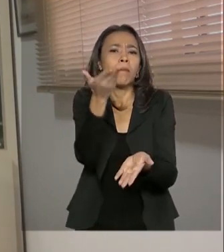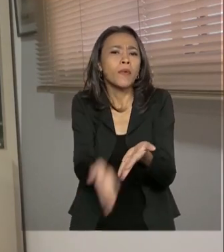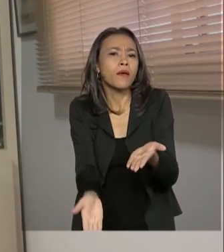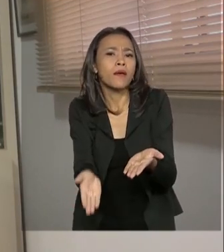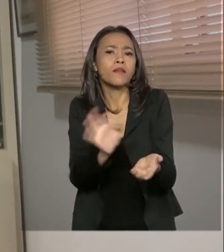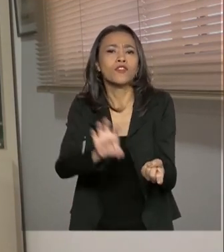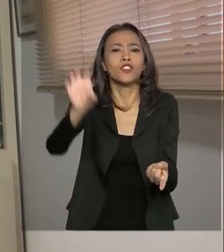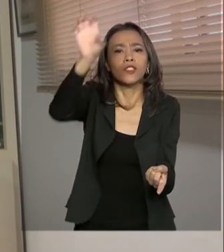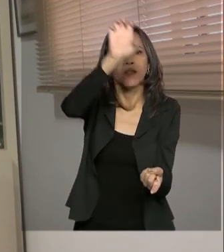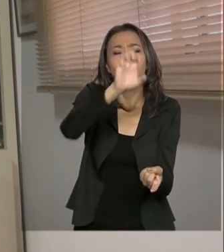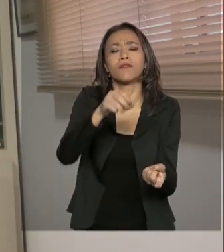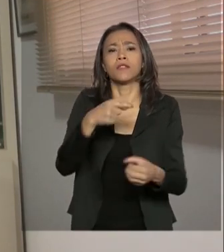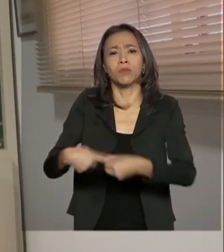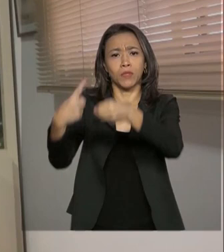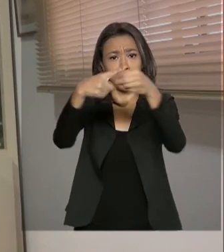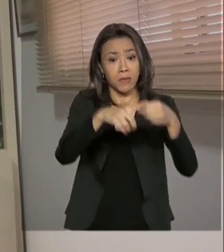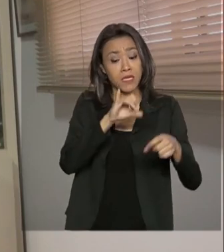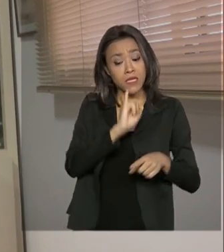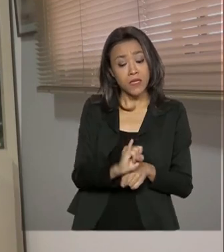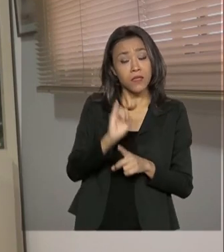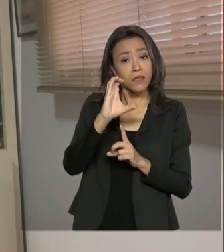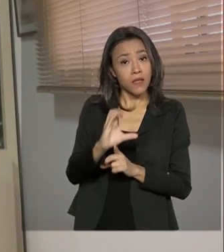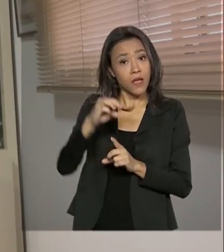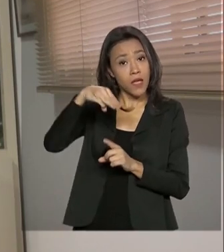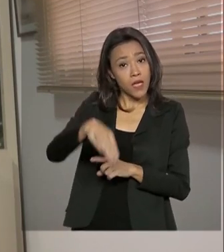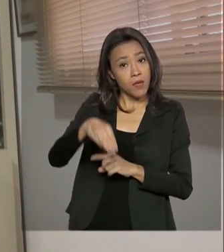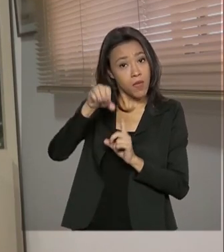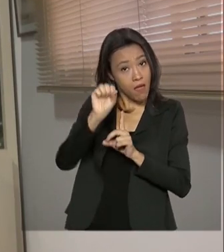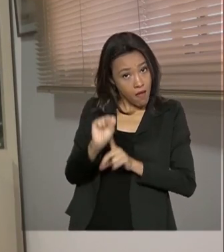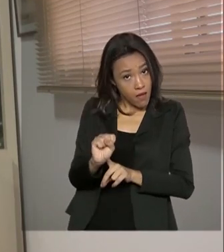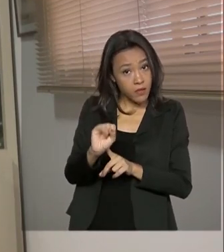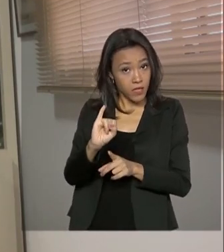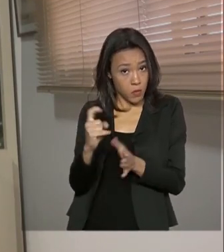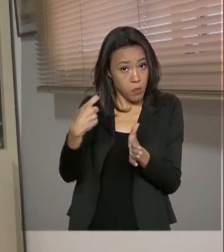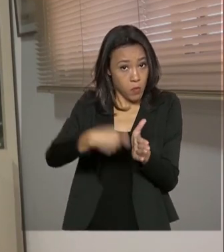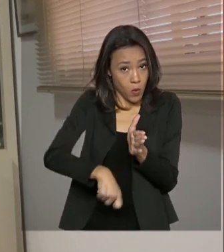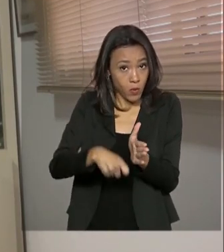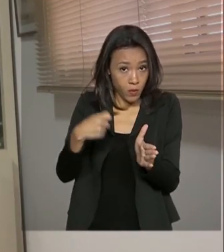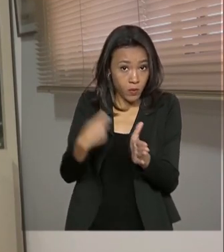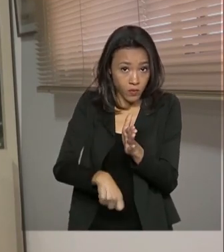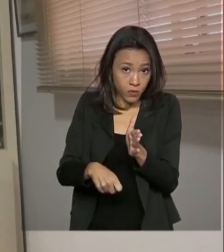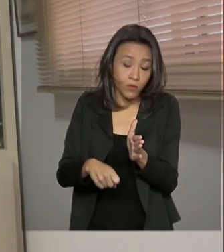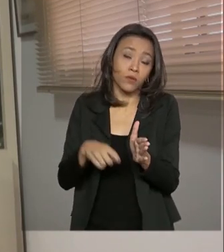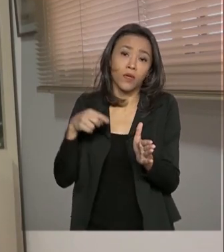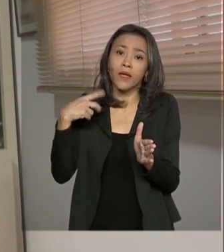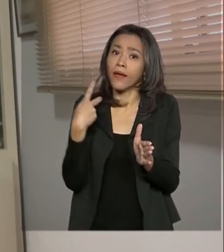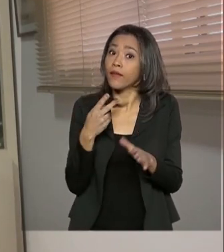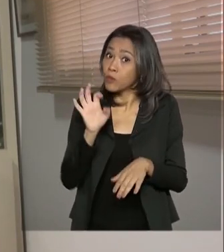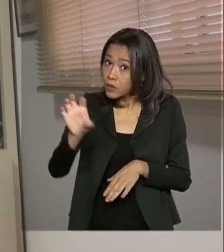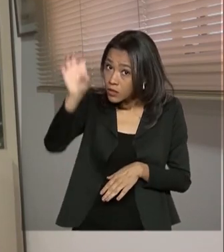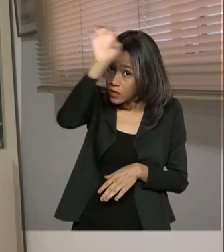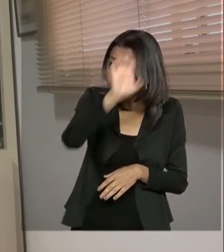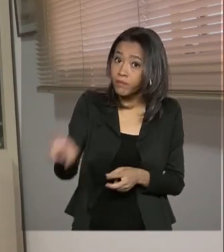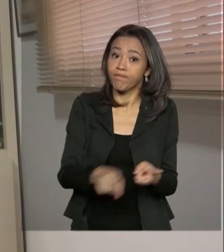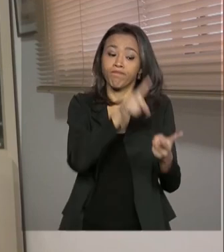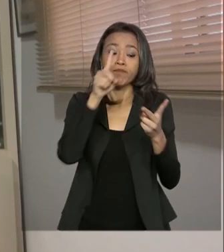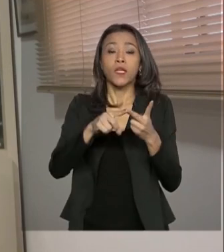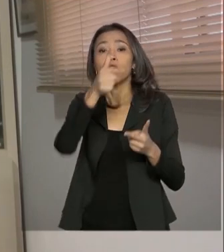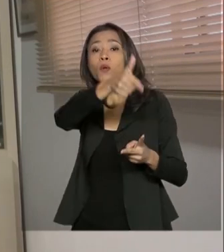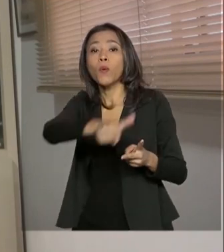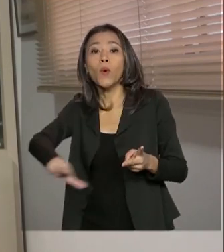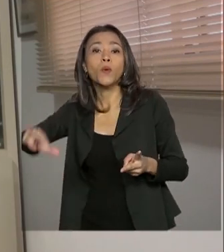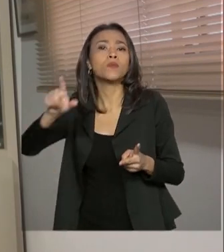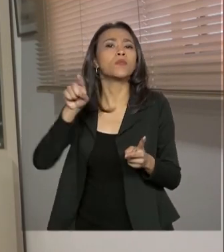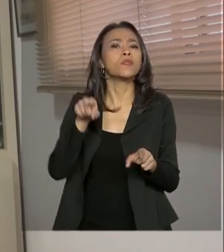o ICMS, o Imposto sobre Circulação de Mercadorias e Serviços, que é estadual, e também com o